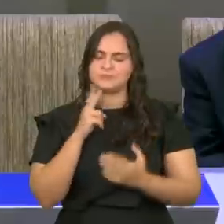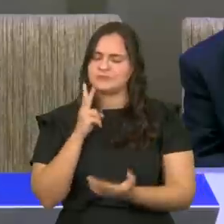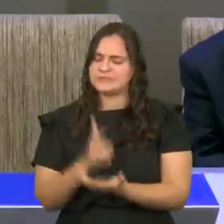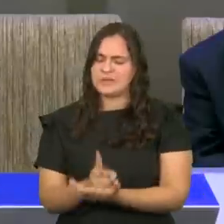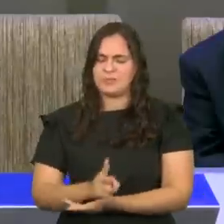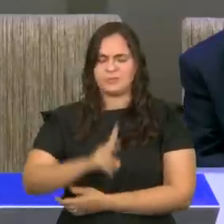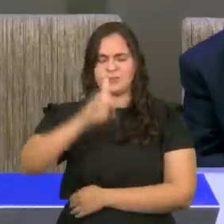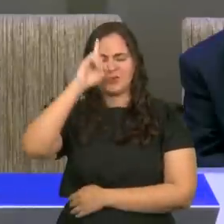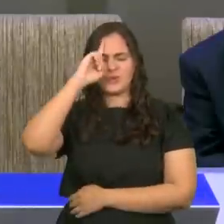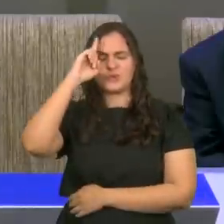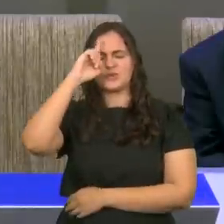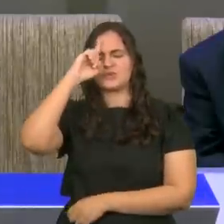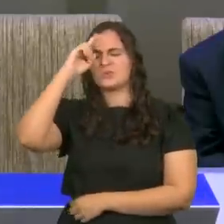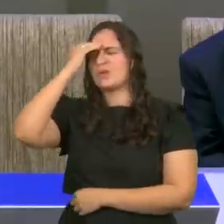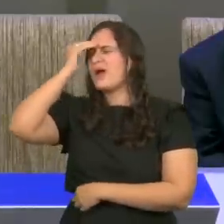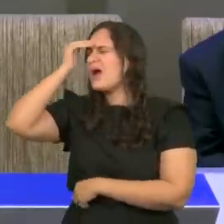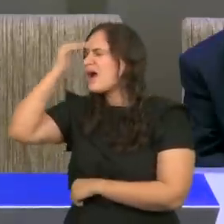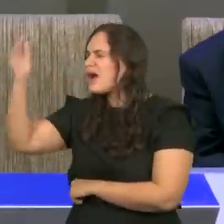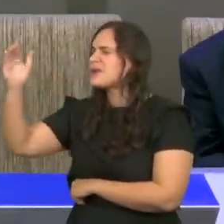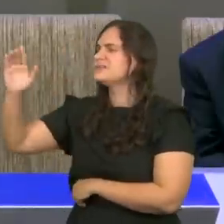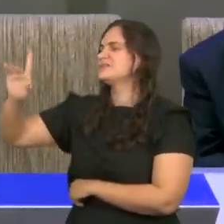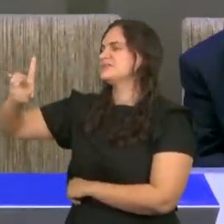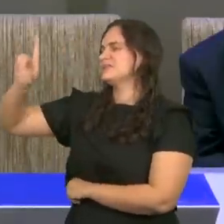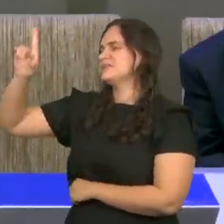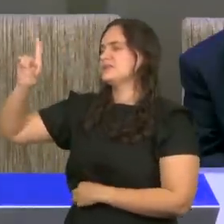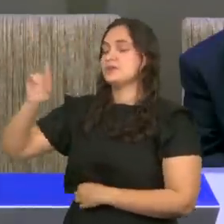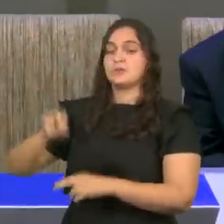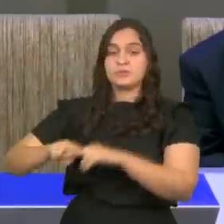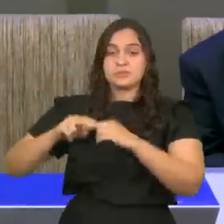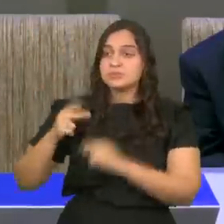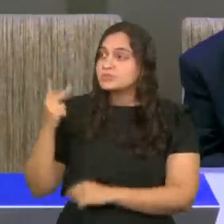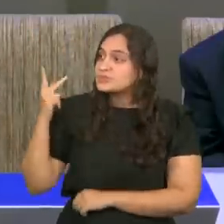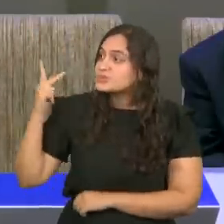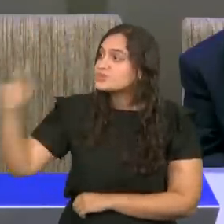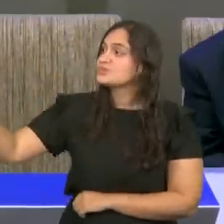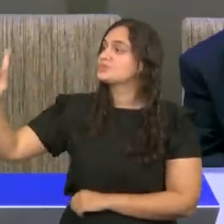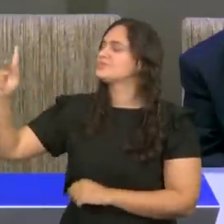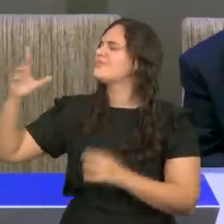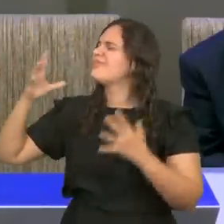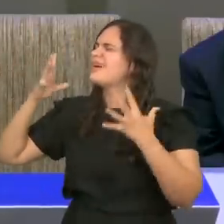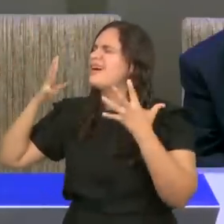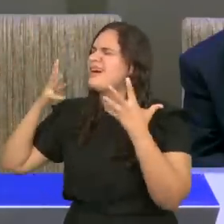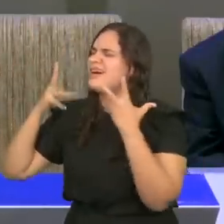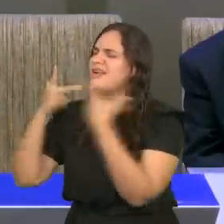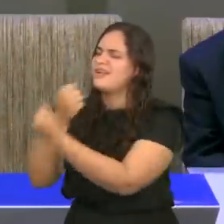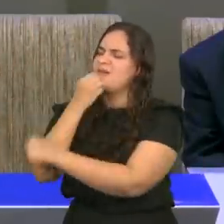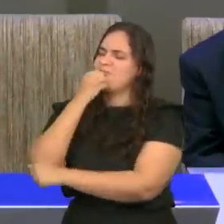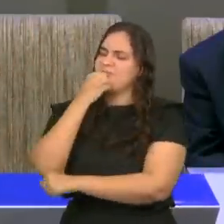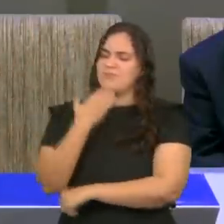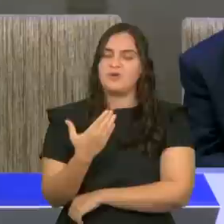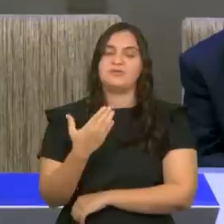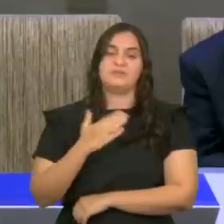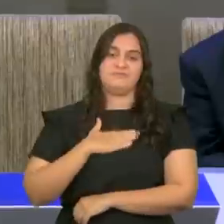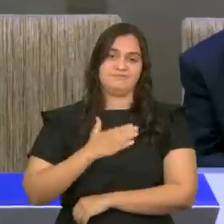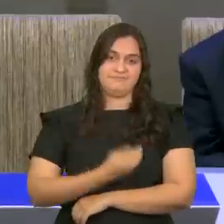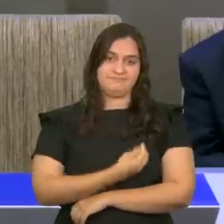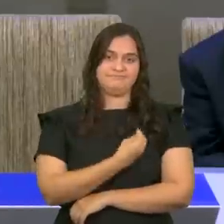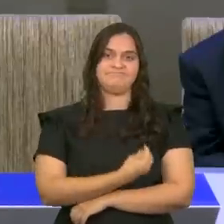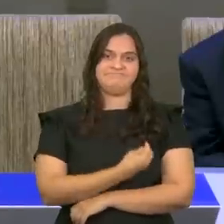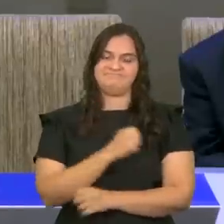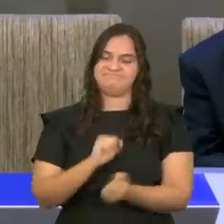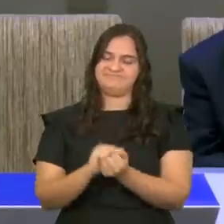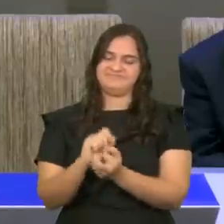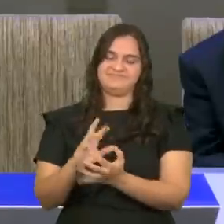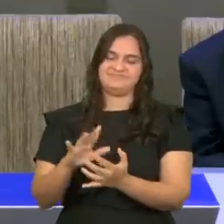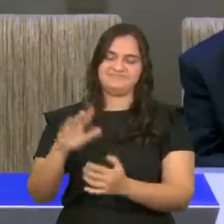dia, e agradecer a Deus pela sua riquíssima bondade para comigo. Oh glória